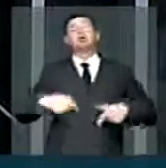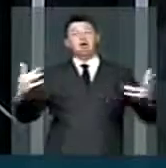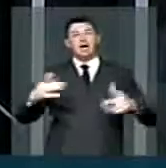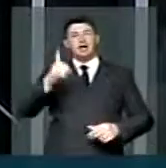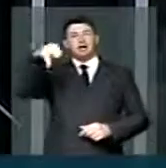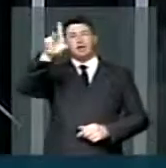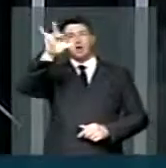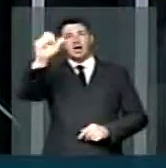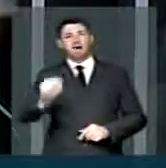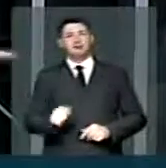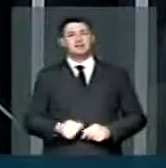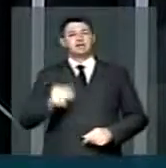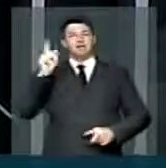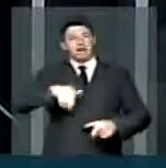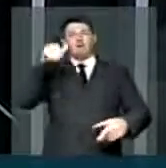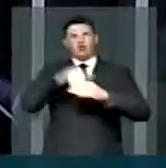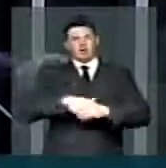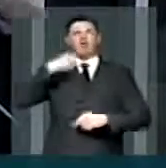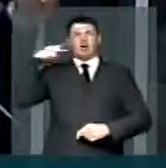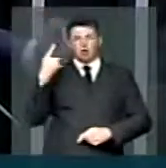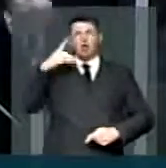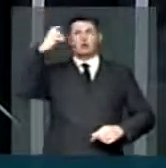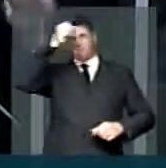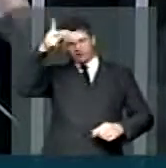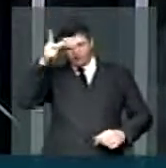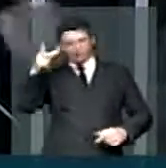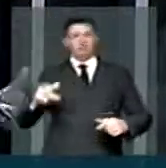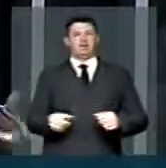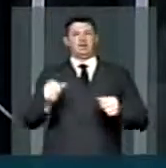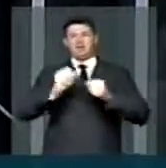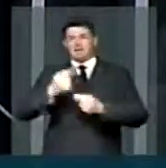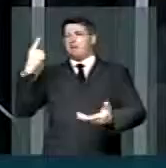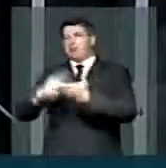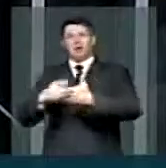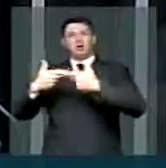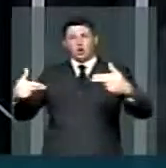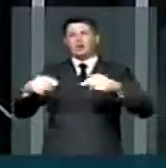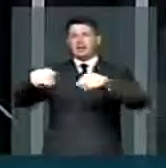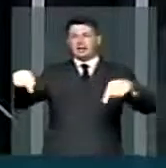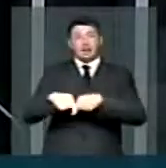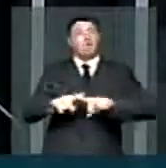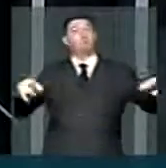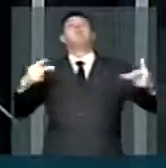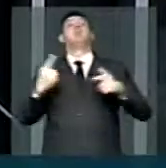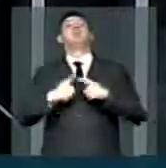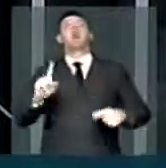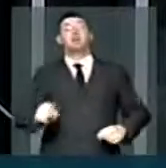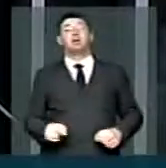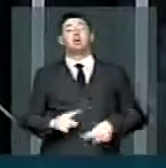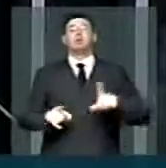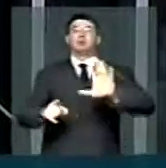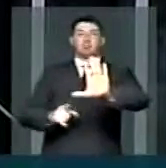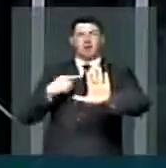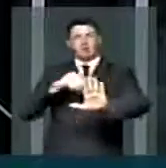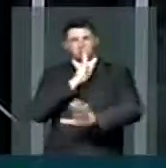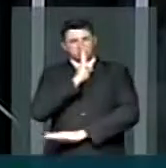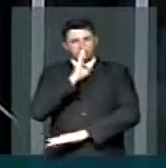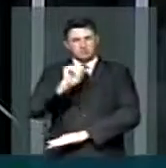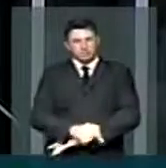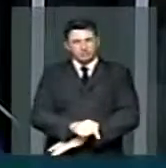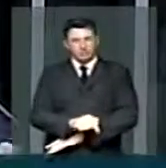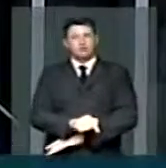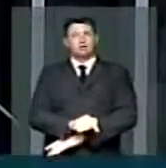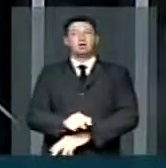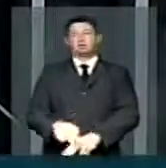democracia é eleger vereadores prefeito se tiver que votar com marca por que não? mas o que não pode é nós se calarmos aqui